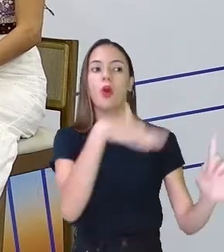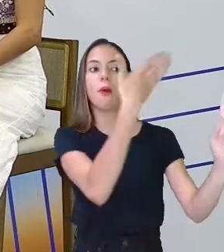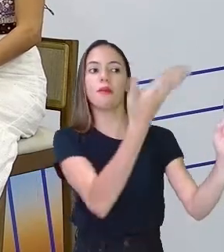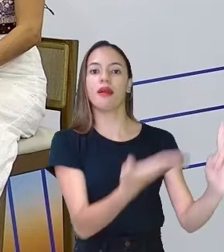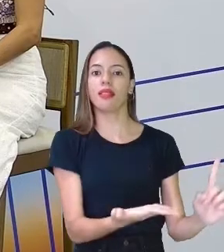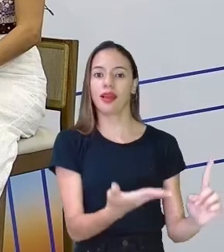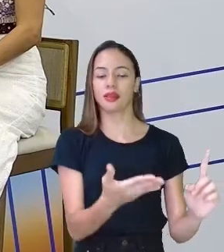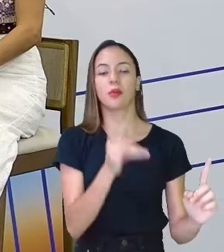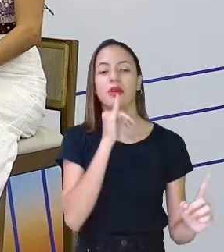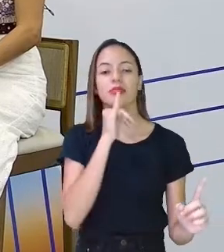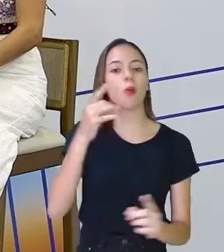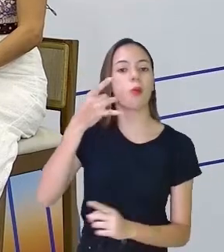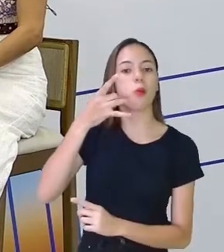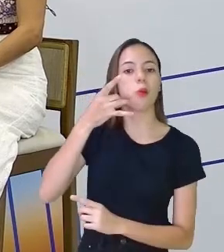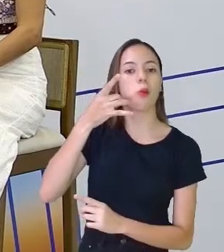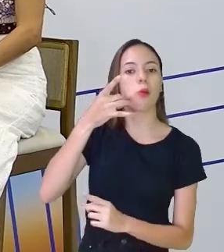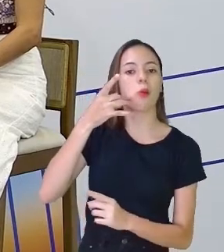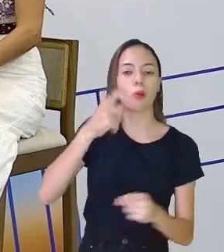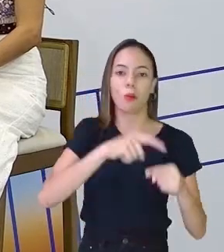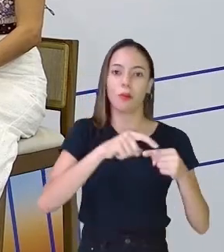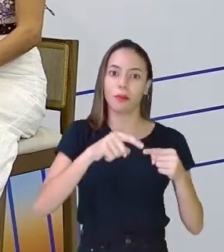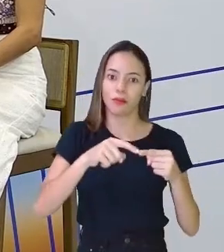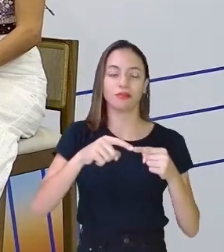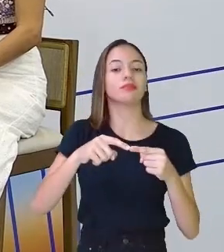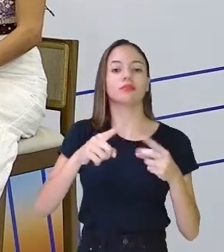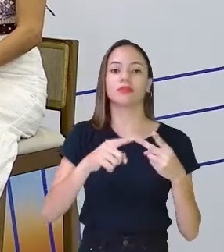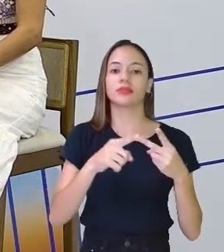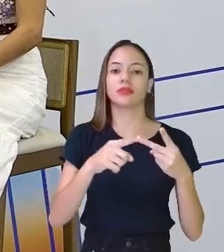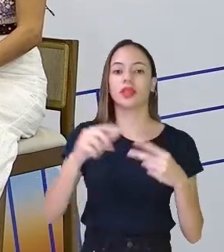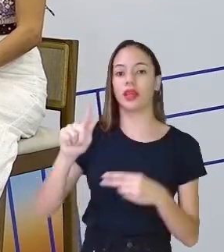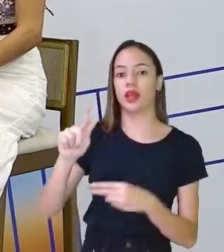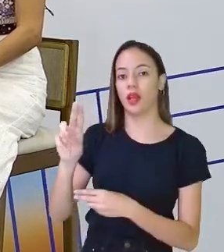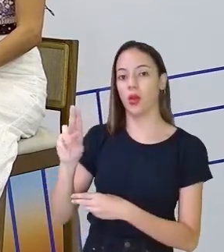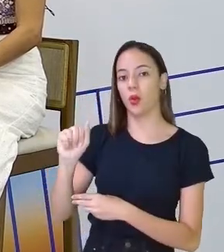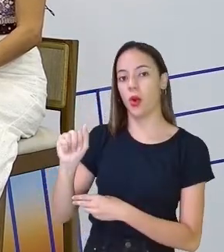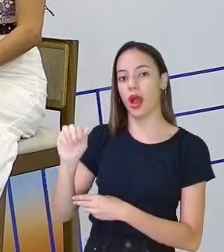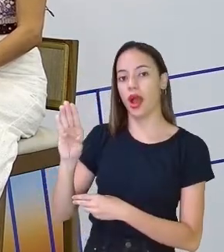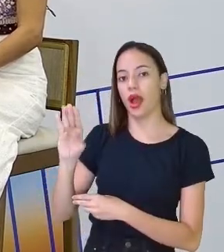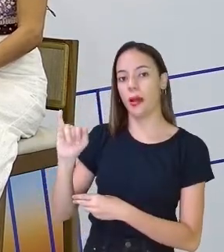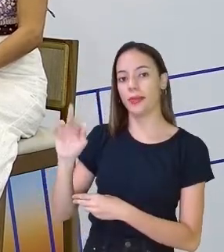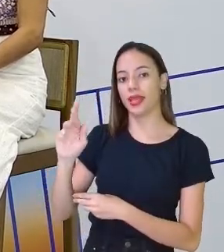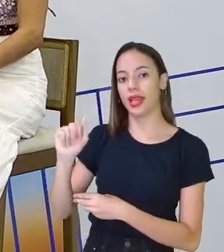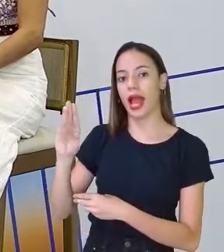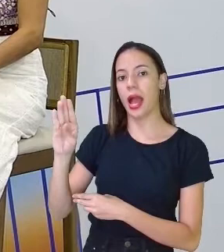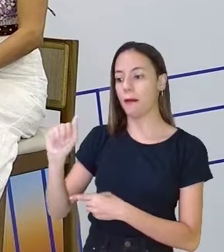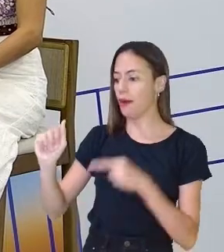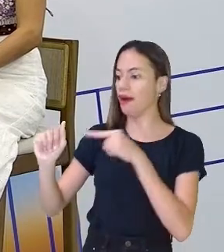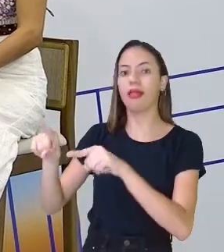imagina, o bairro da Jaqueira, o bairro da Guabiraba, a Guabiraba é uma árvore nativa.